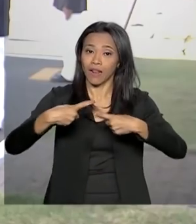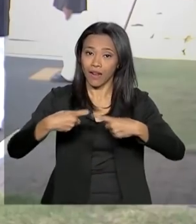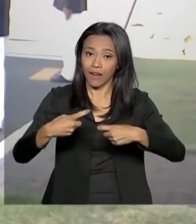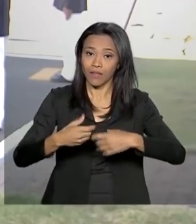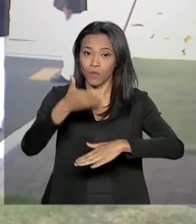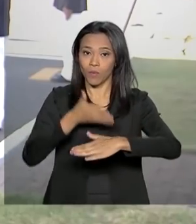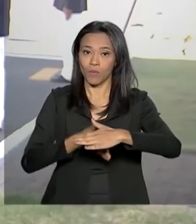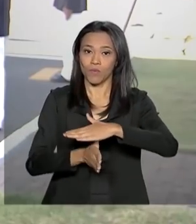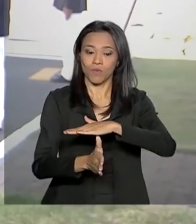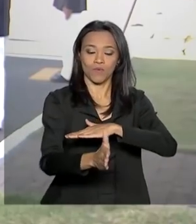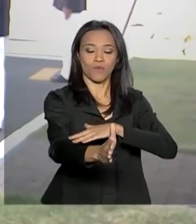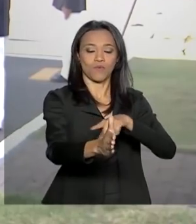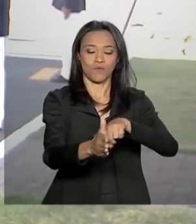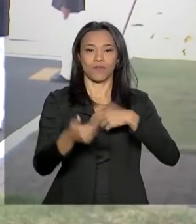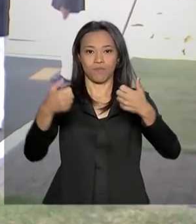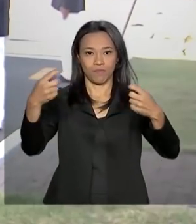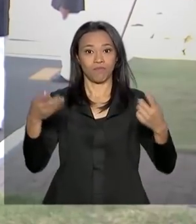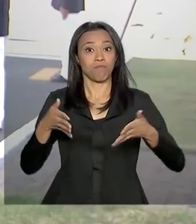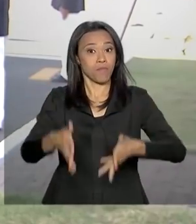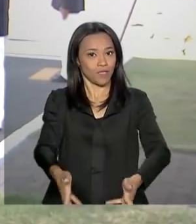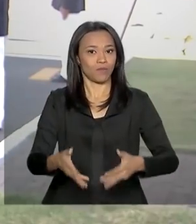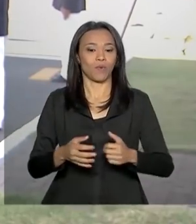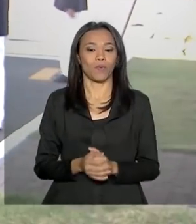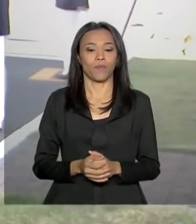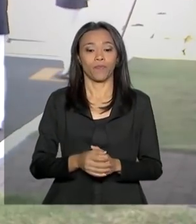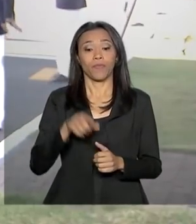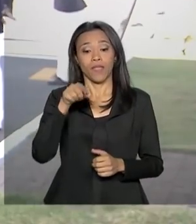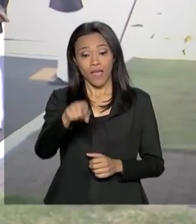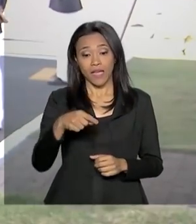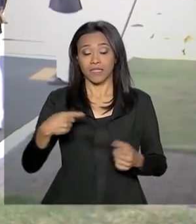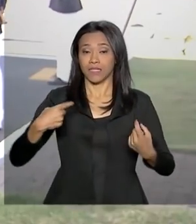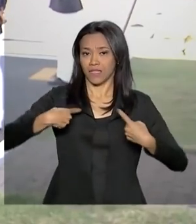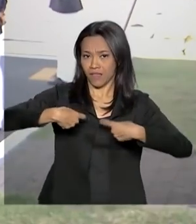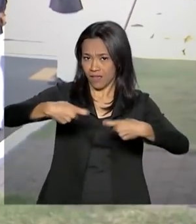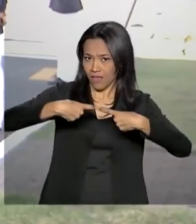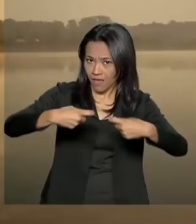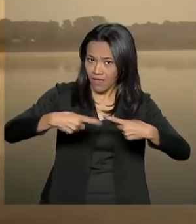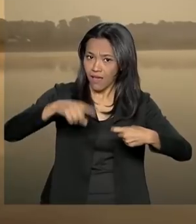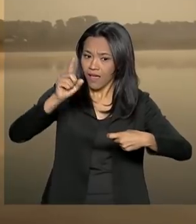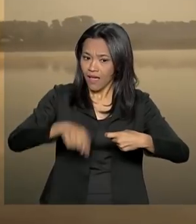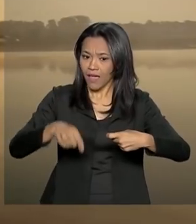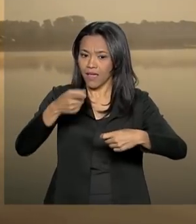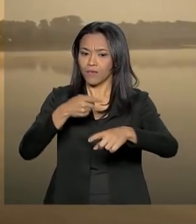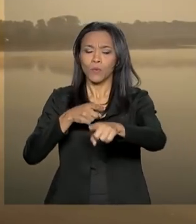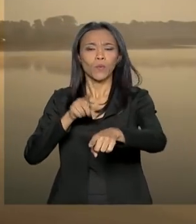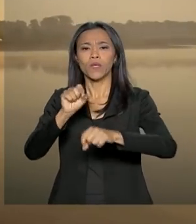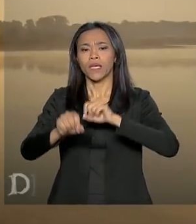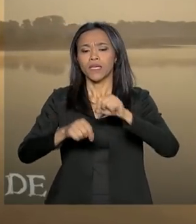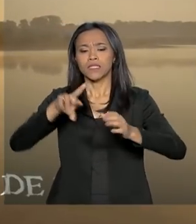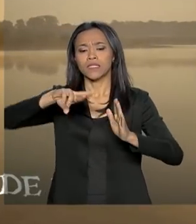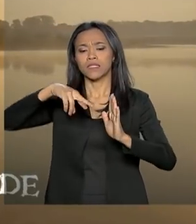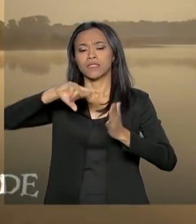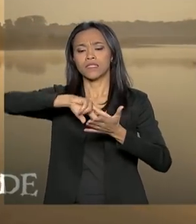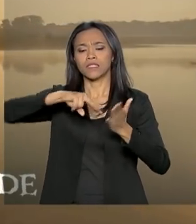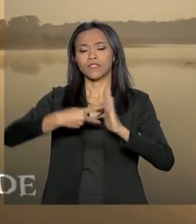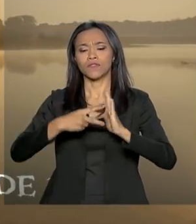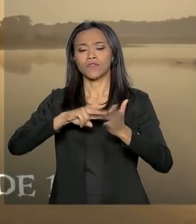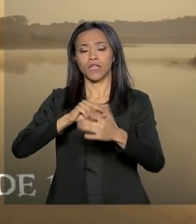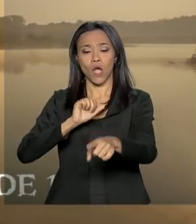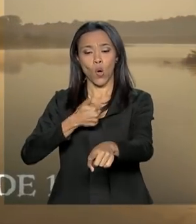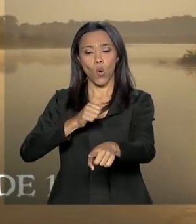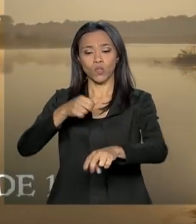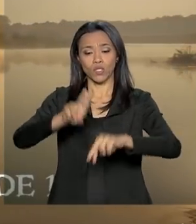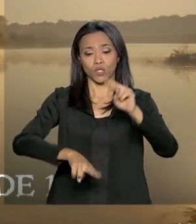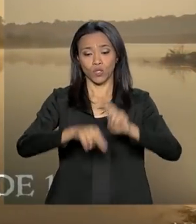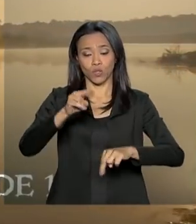começar já já às 10 horas. A Batalha Naval de Riachuelo é símbolo para a frota brasileira. Ela ocorreu em 11